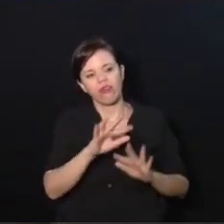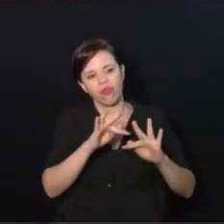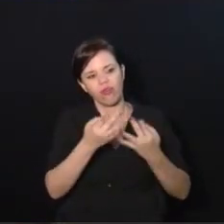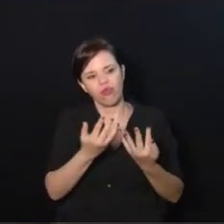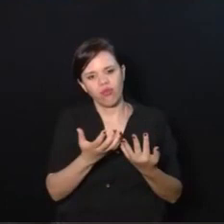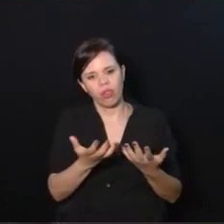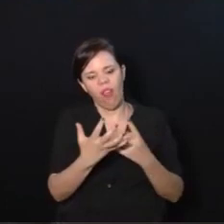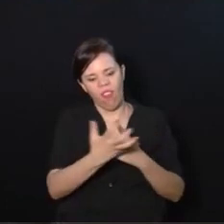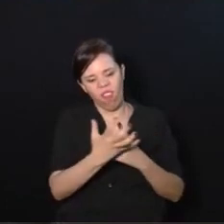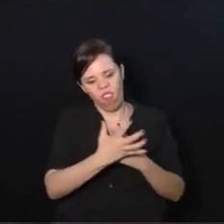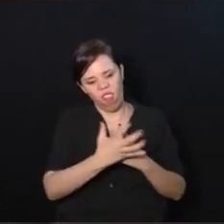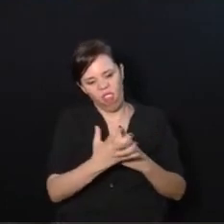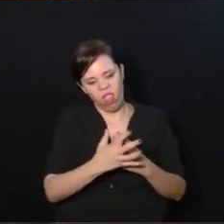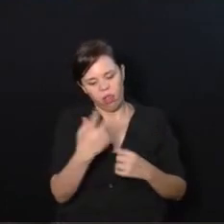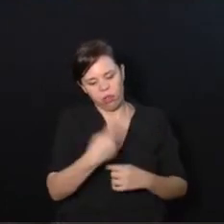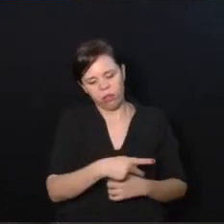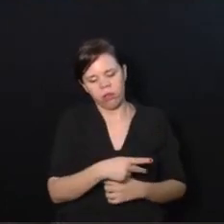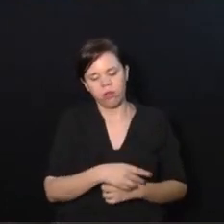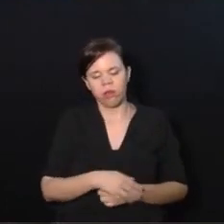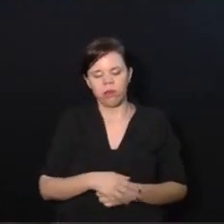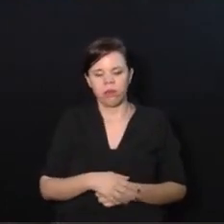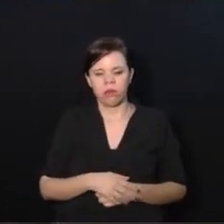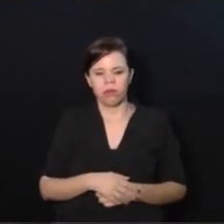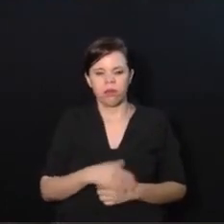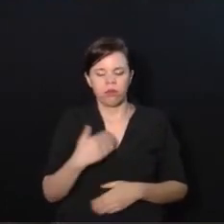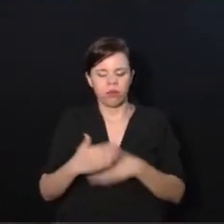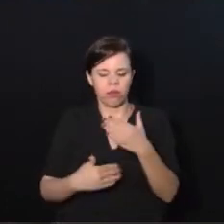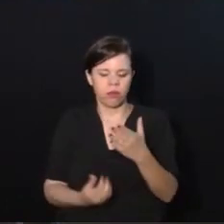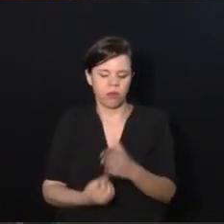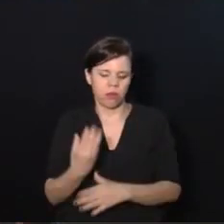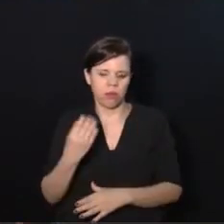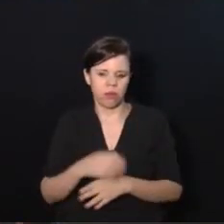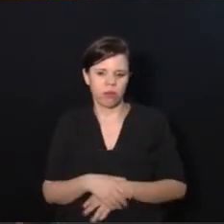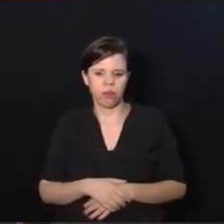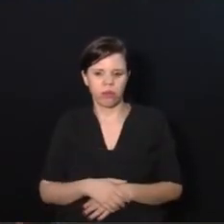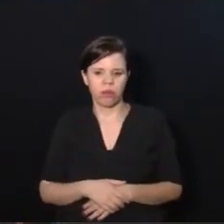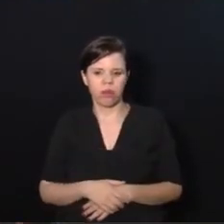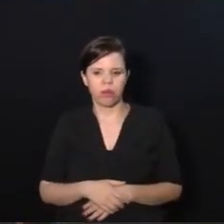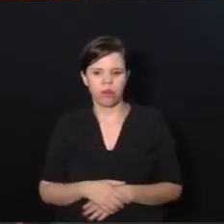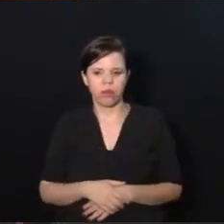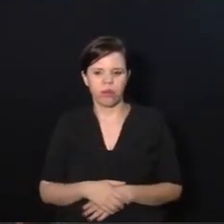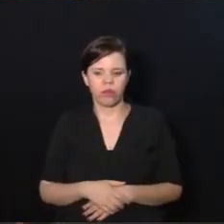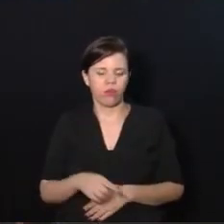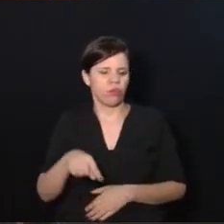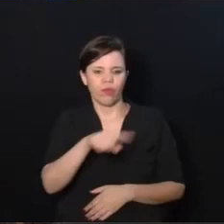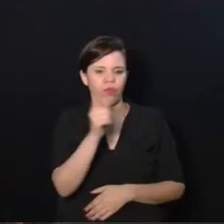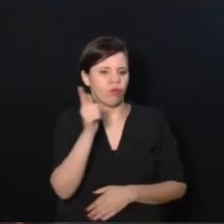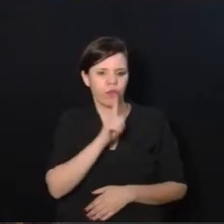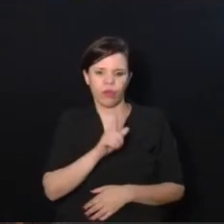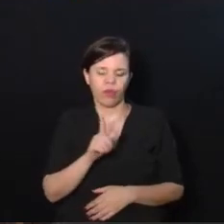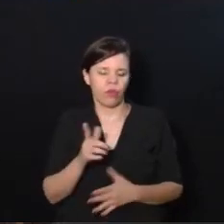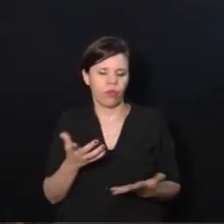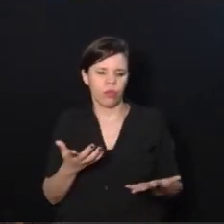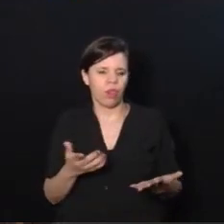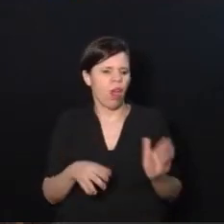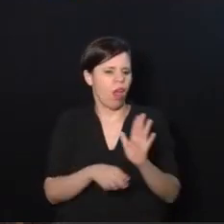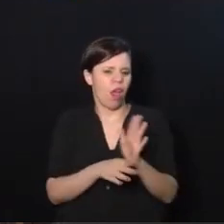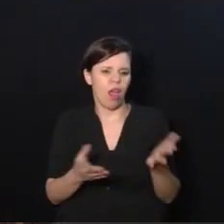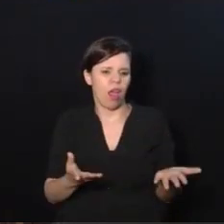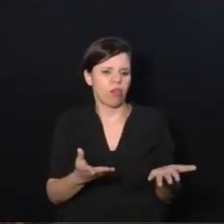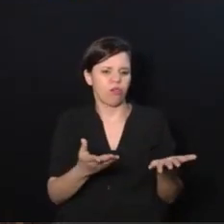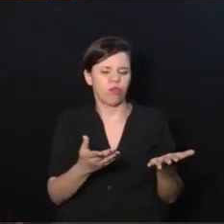deposita sobre ela e, por consequência, ela não vai conseguir atender aquele anseio da família.